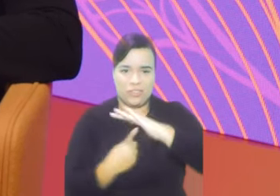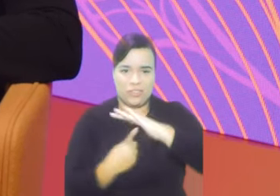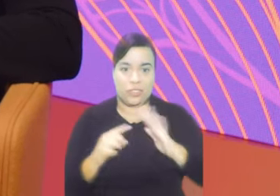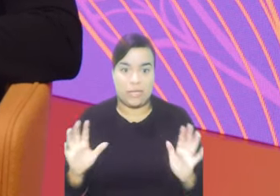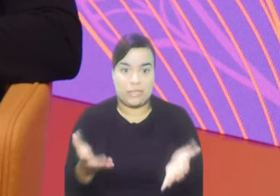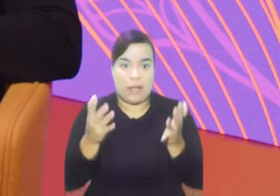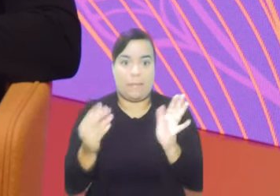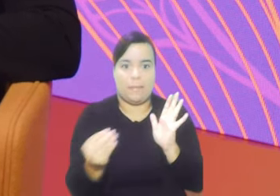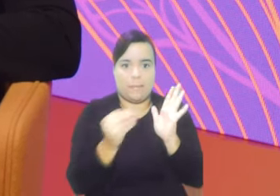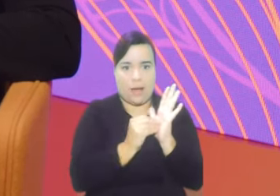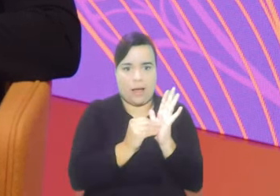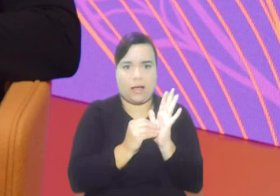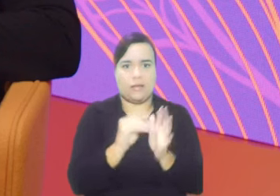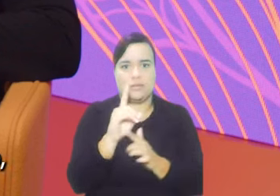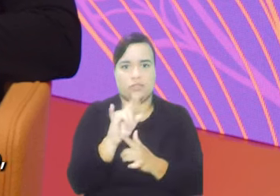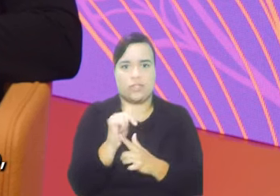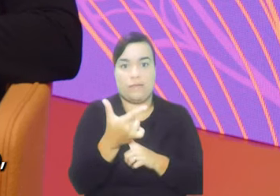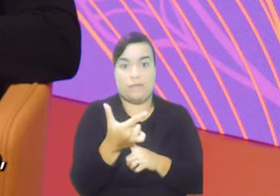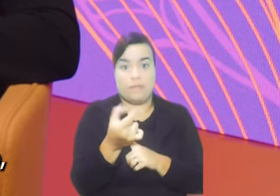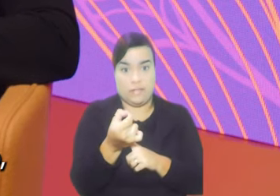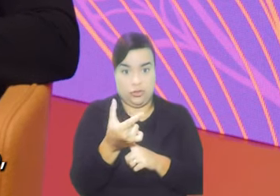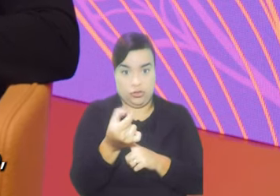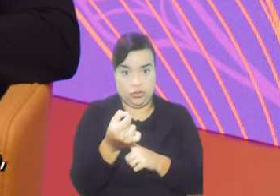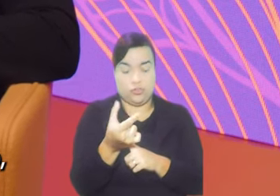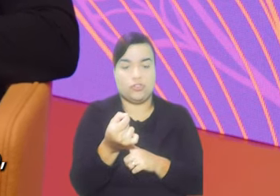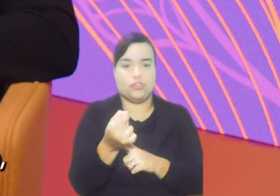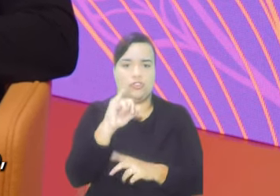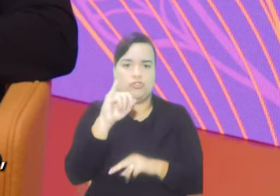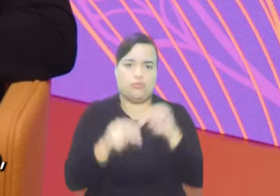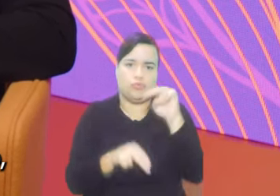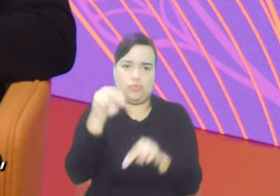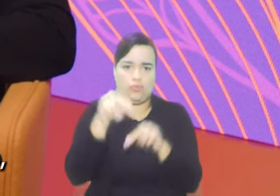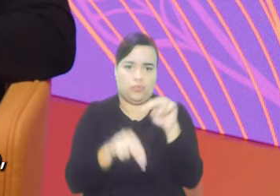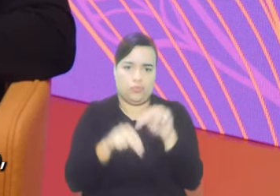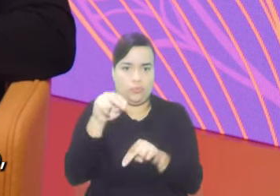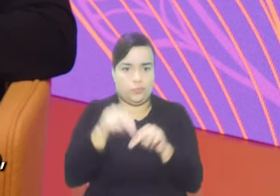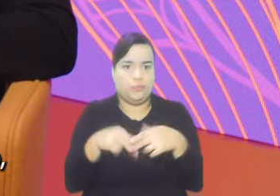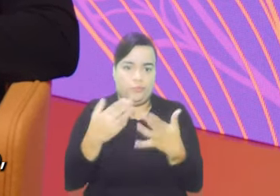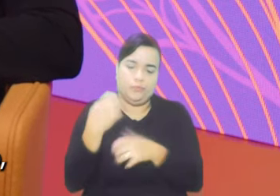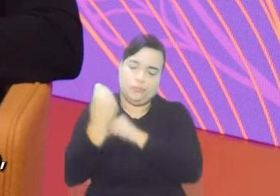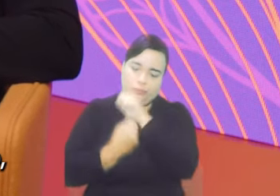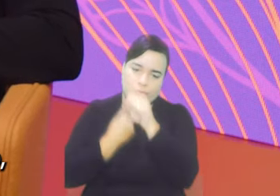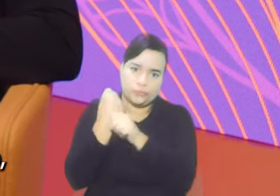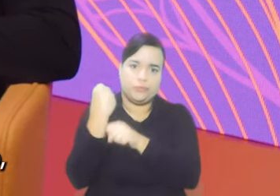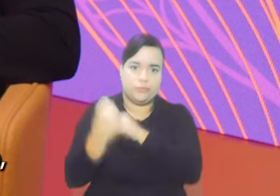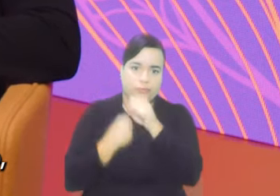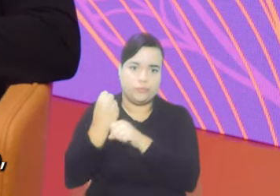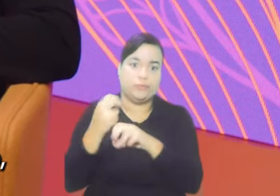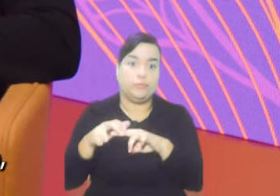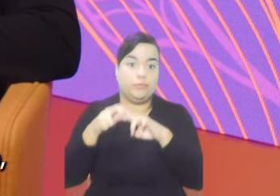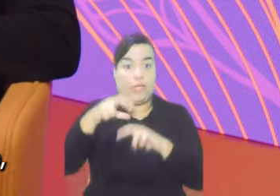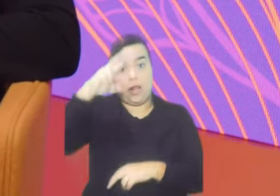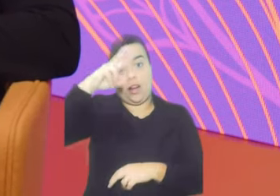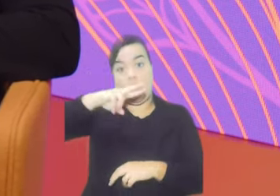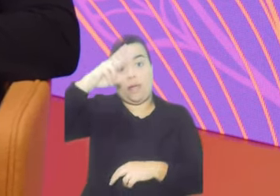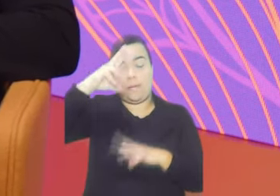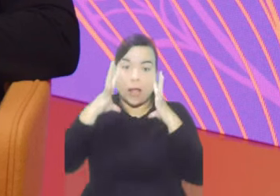Refugiado sempre é celebrado, ou melhor, é marcado no dia 20 de junho,